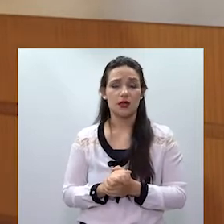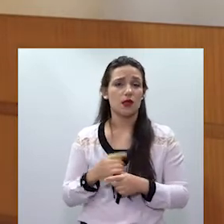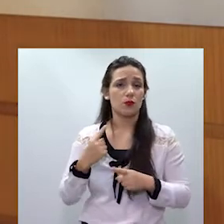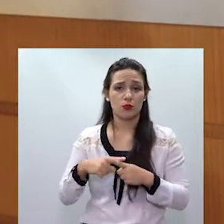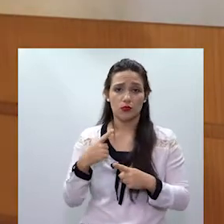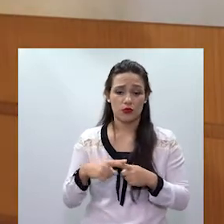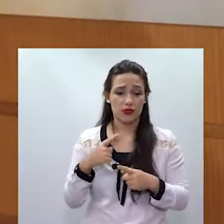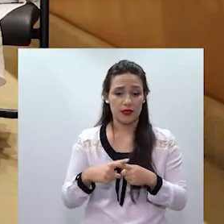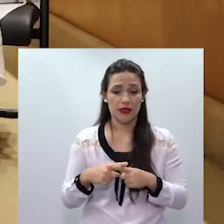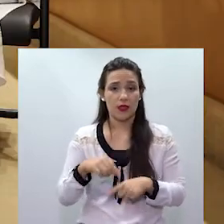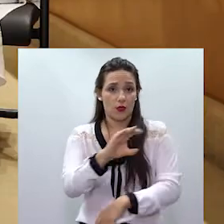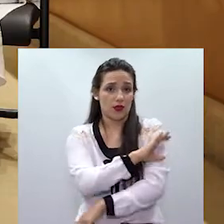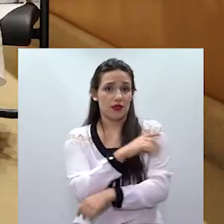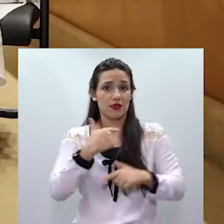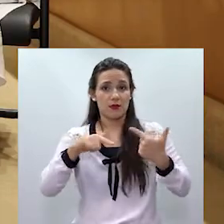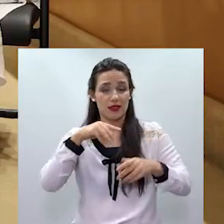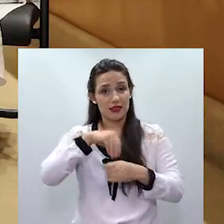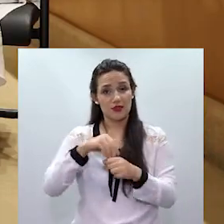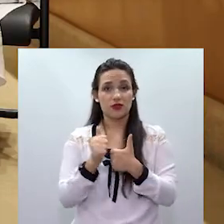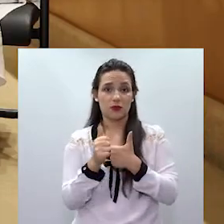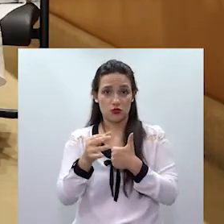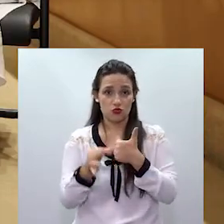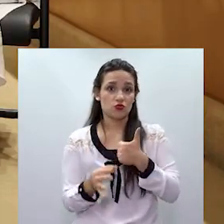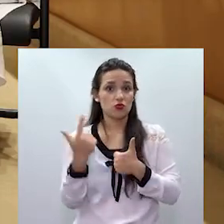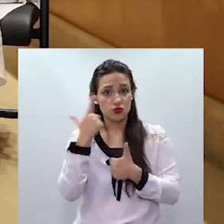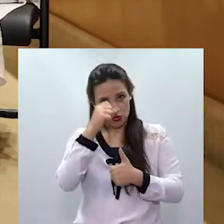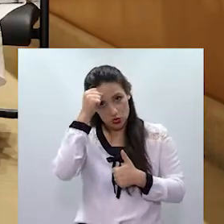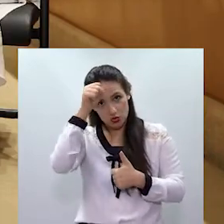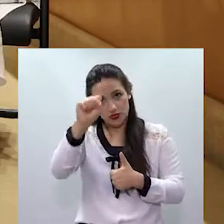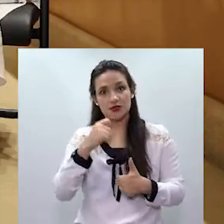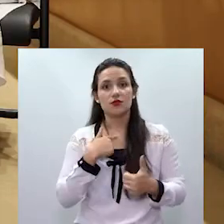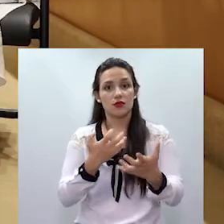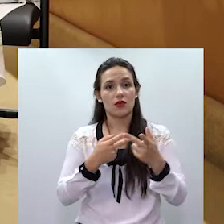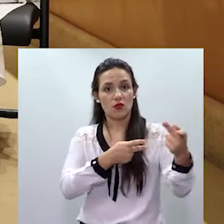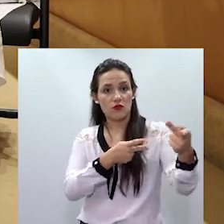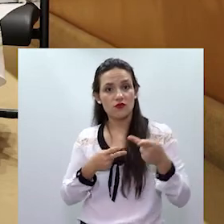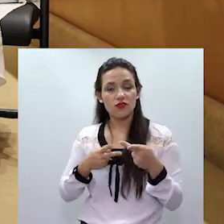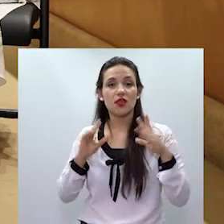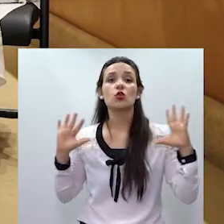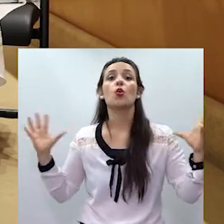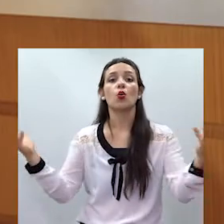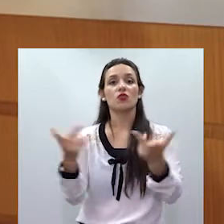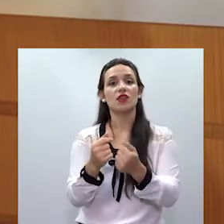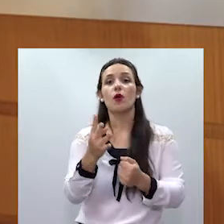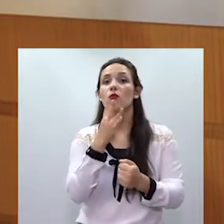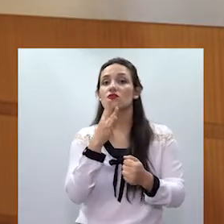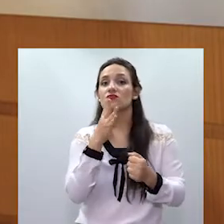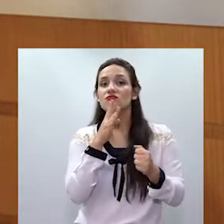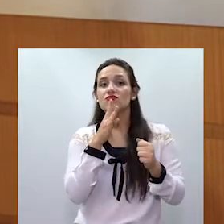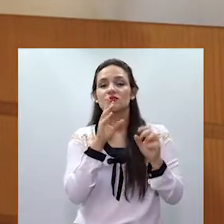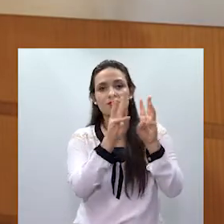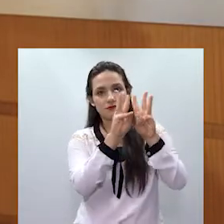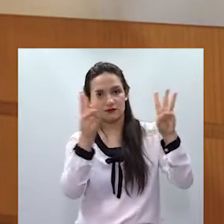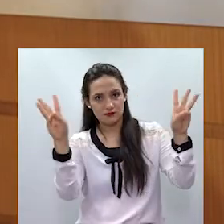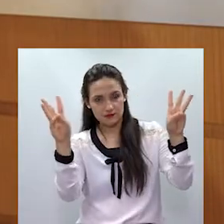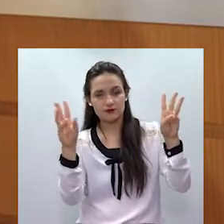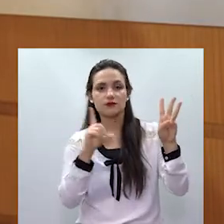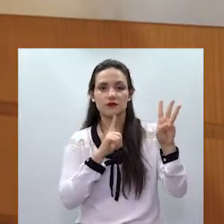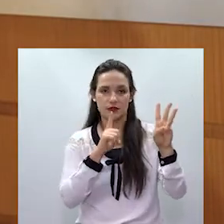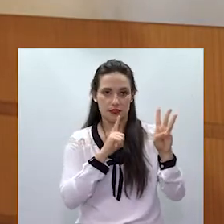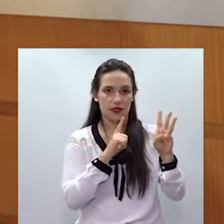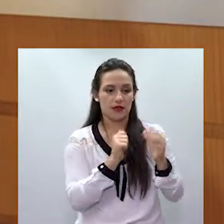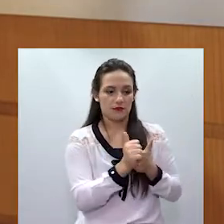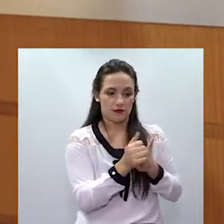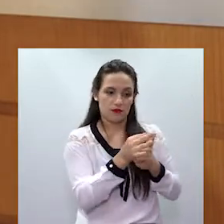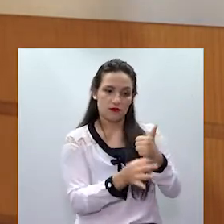Mulher trabalha em parceria dentro do Tribunal de Justiça para ter esse êxito nas ações. E convidar a todos para visitarem a nossa